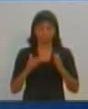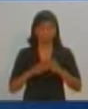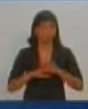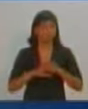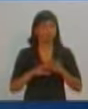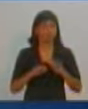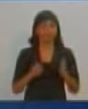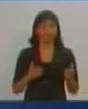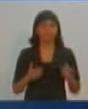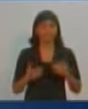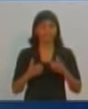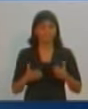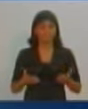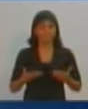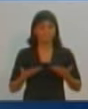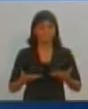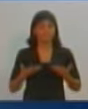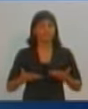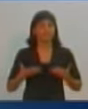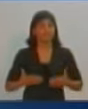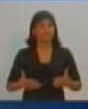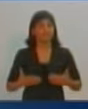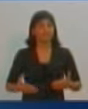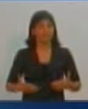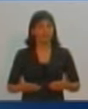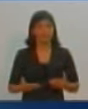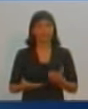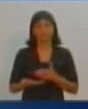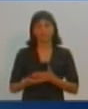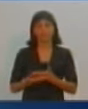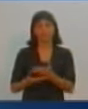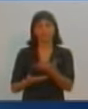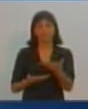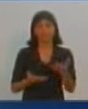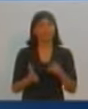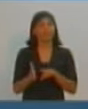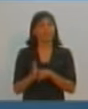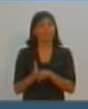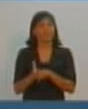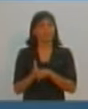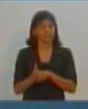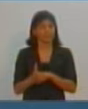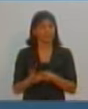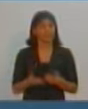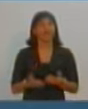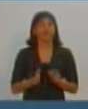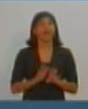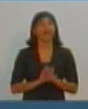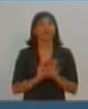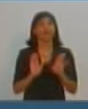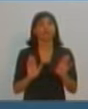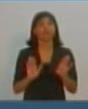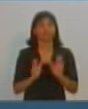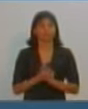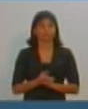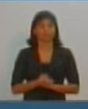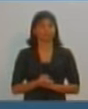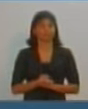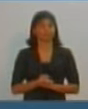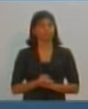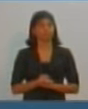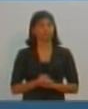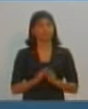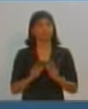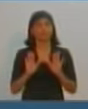o apoio necessário a essas duas pontas, né? Às crianças e também aos idosos. Ok, candidato. Sua